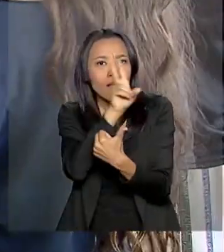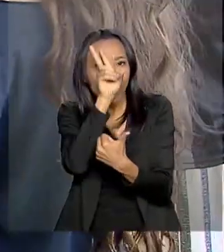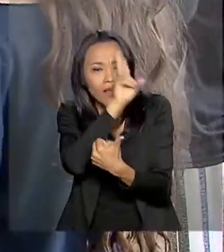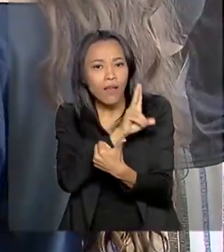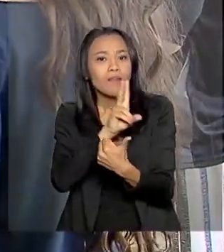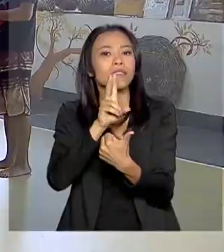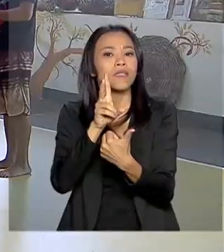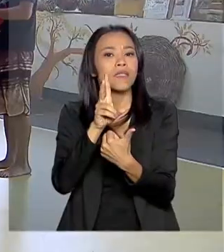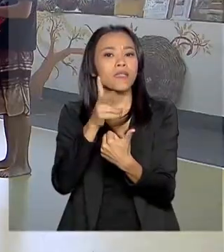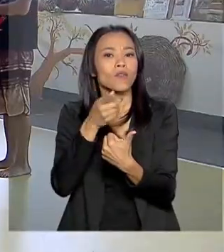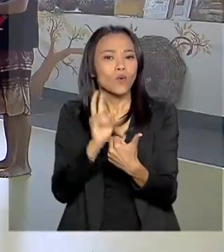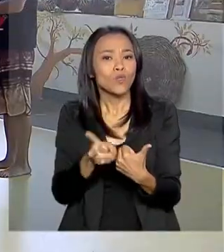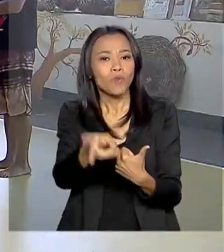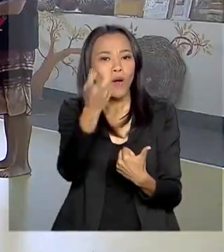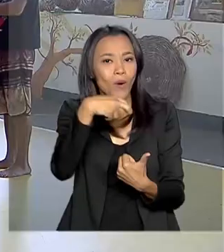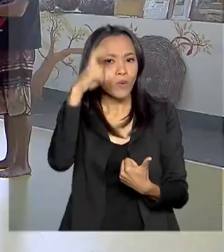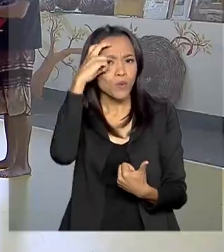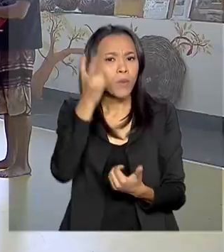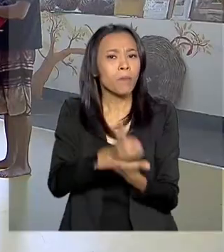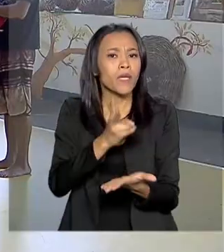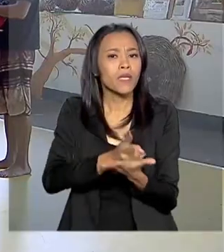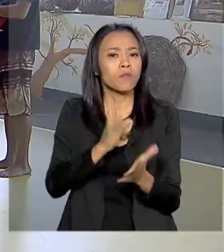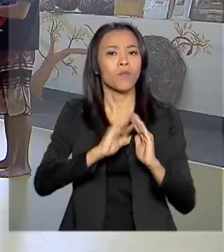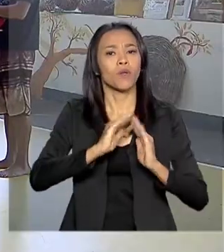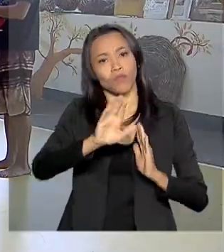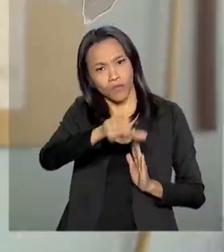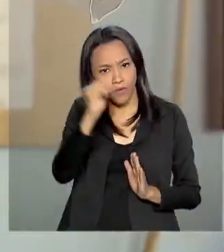conviver com a nossa cultura mesmo fora do Brasil.